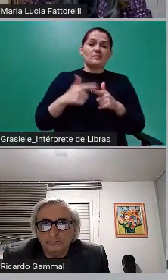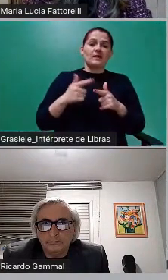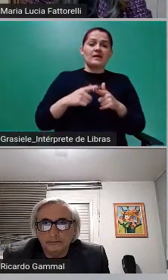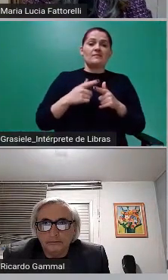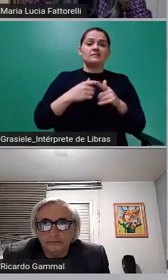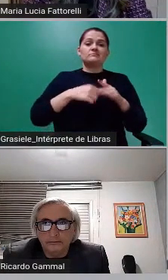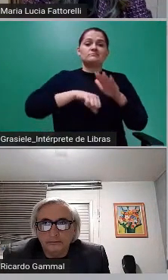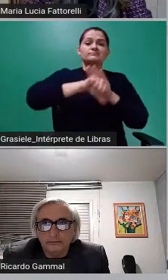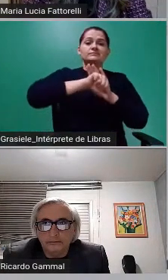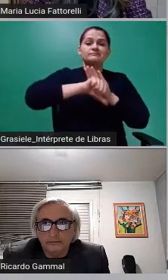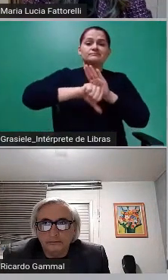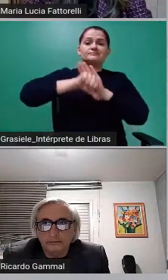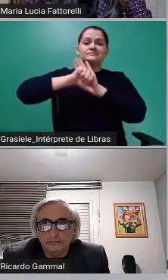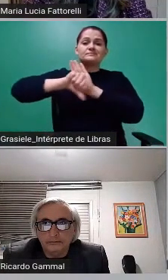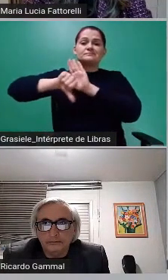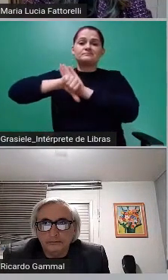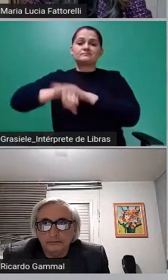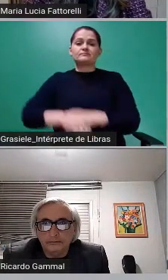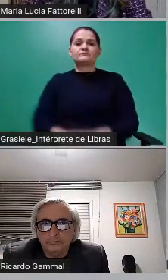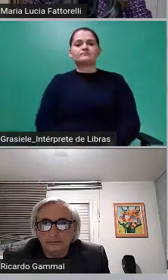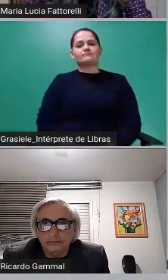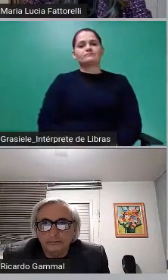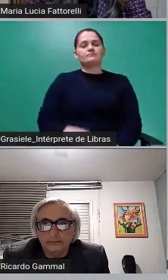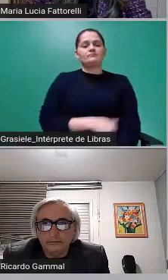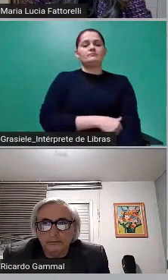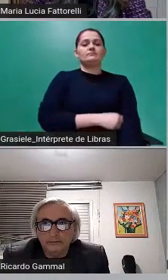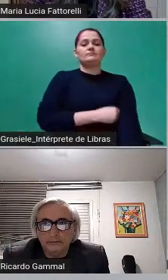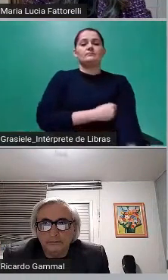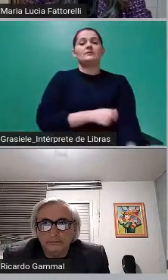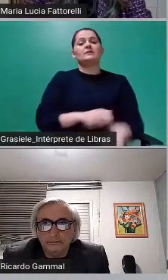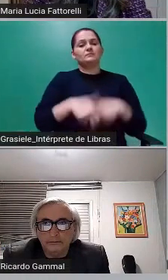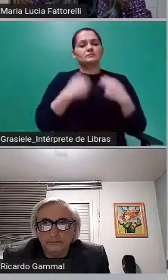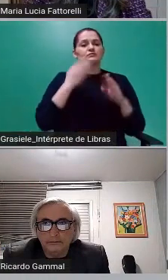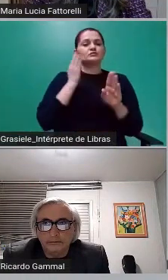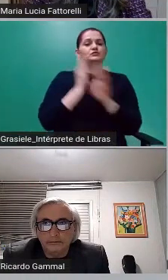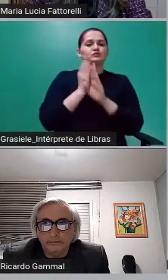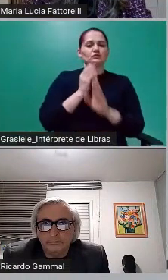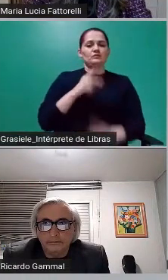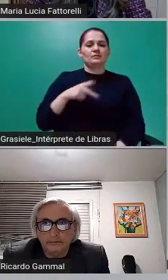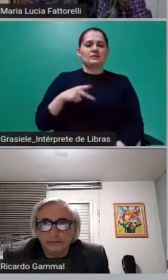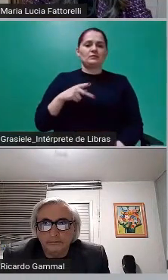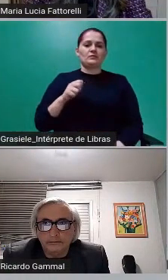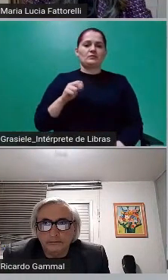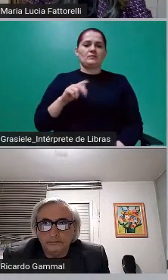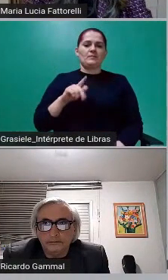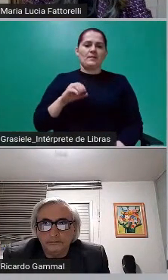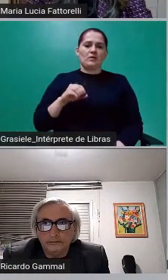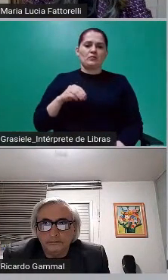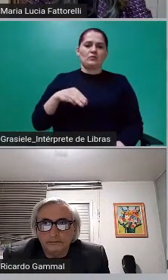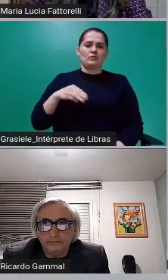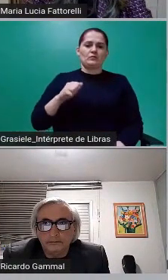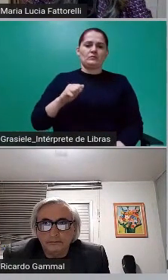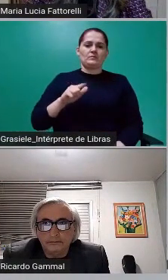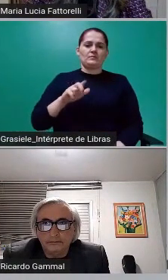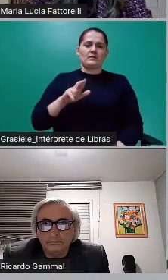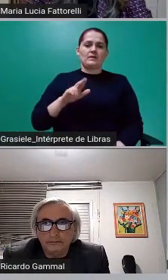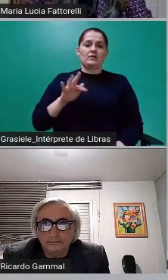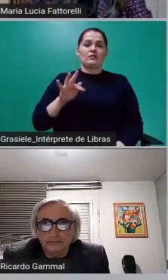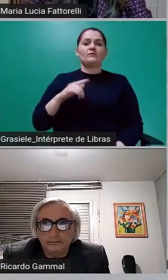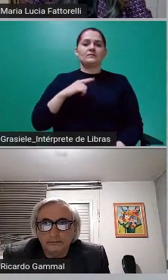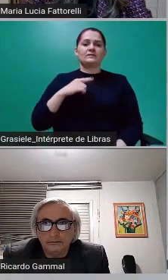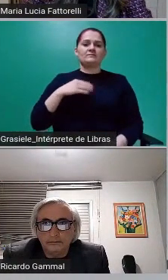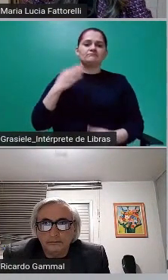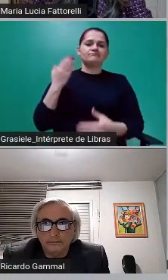E, com tudo isso, apurou-se que o Paulo Maluf foi condenado a devolver milhões de reais aos cofres públicos,